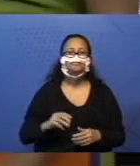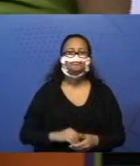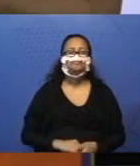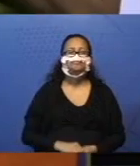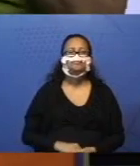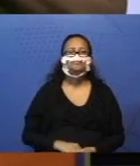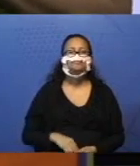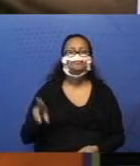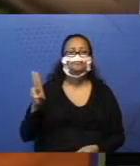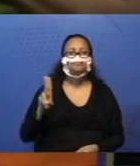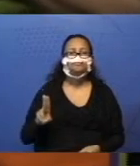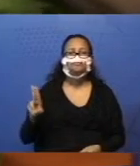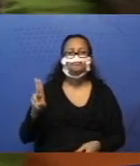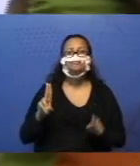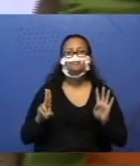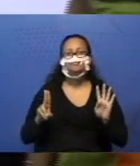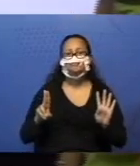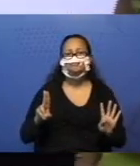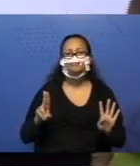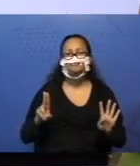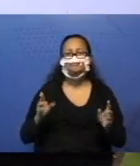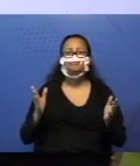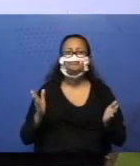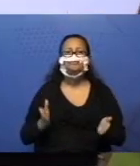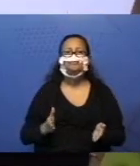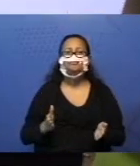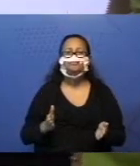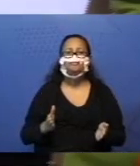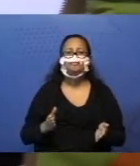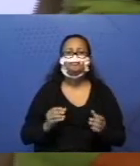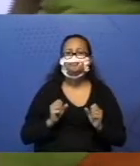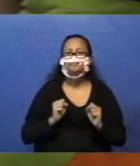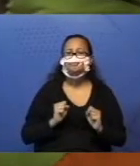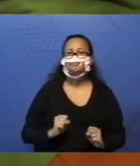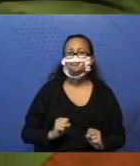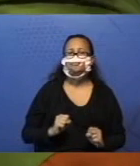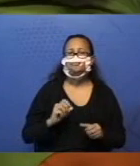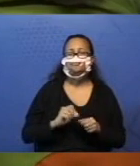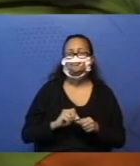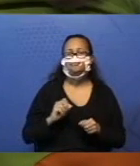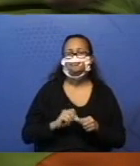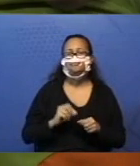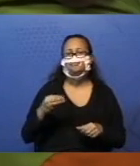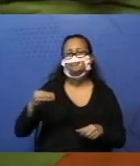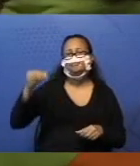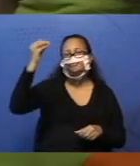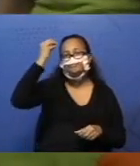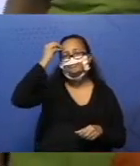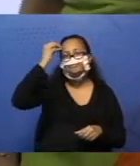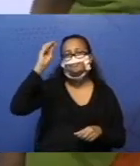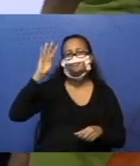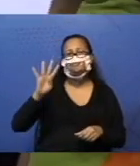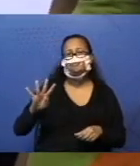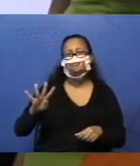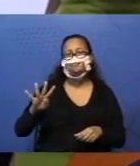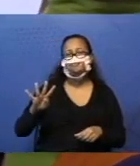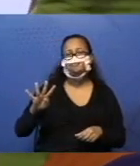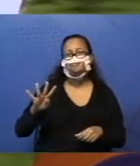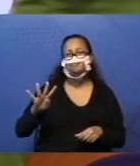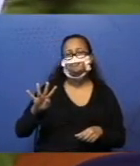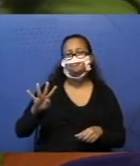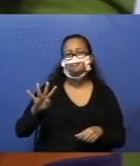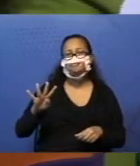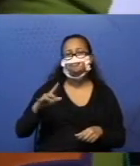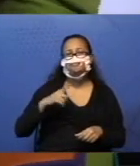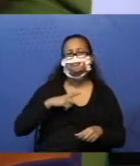Já usei 4, pessoal. E agora? Eu posso fazer assim. Eu posso guardar o 4 aqui na minha cabeça, porque eu